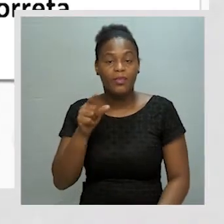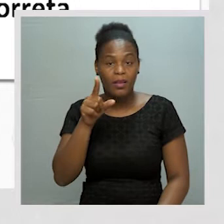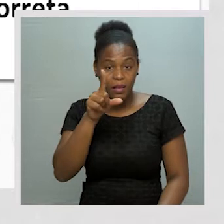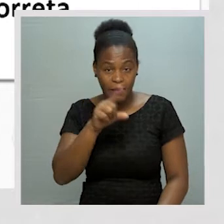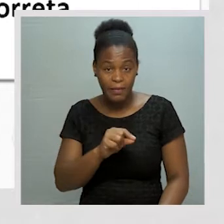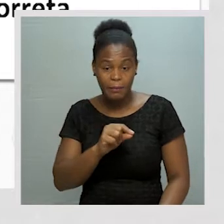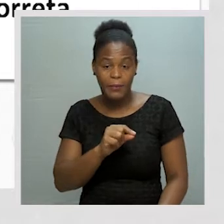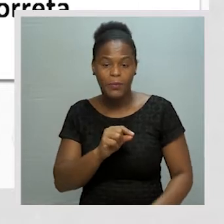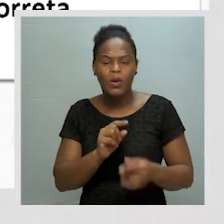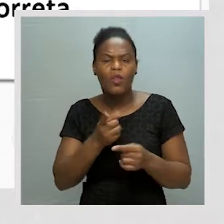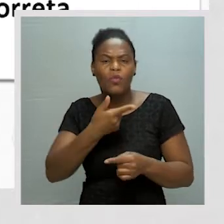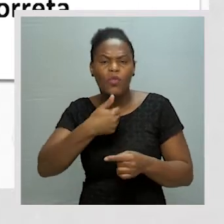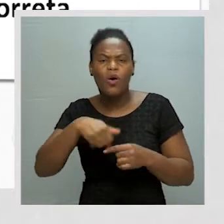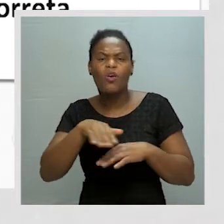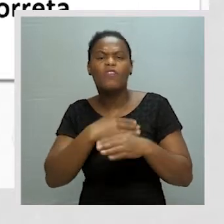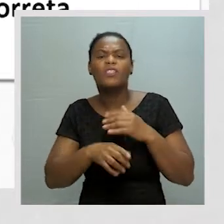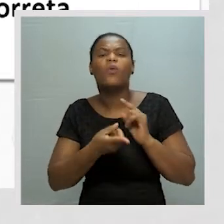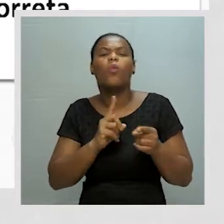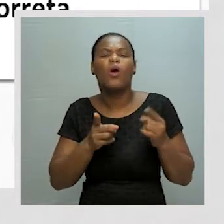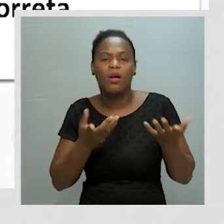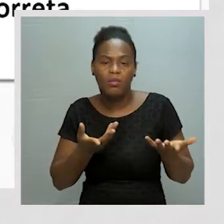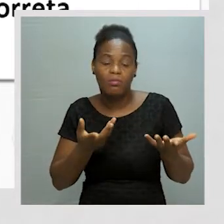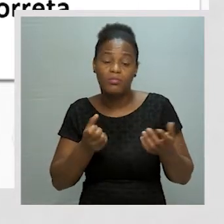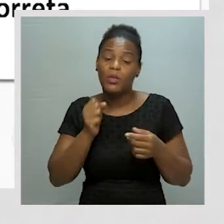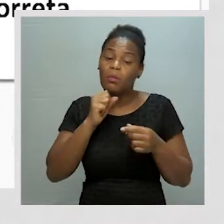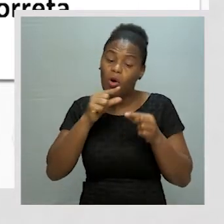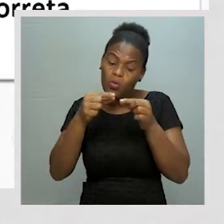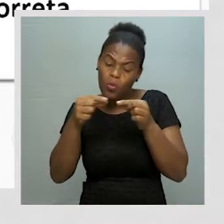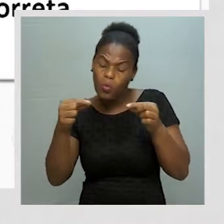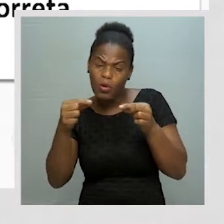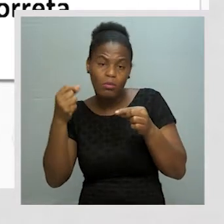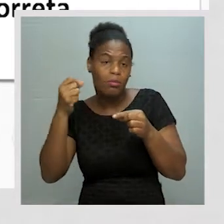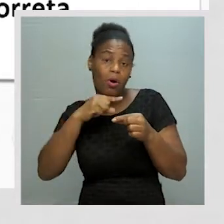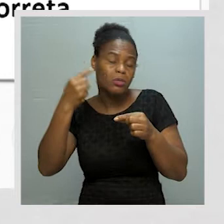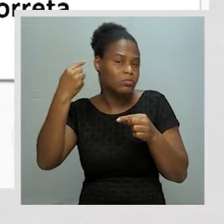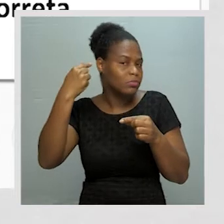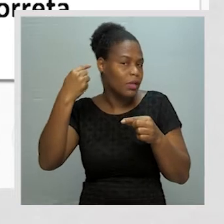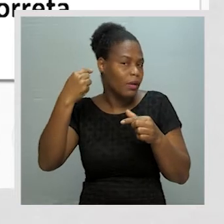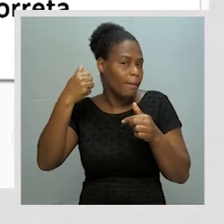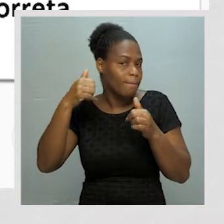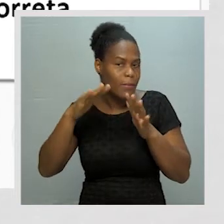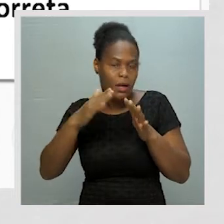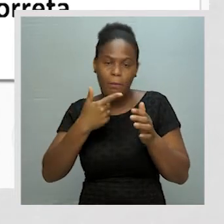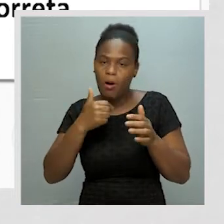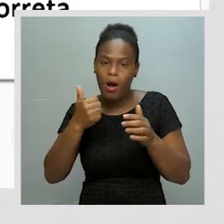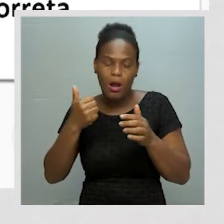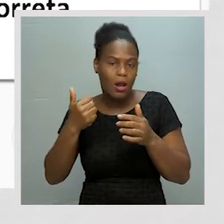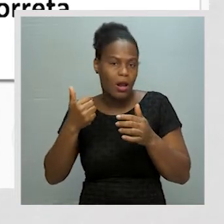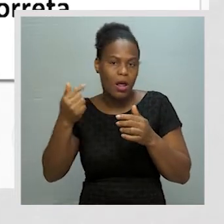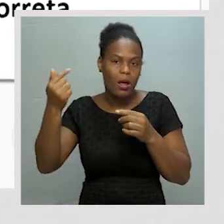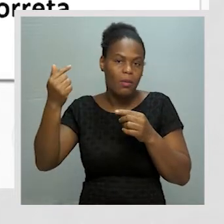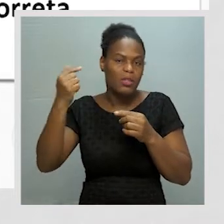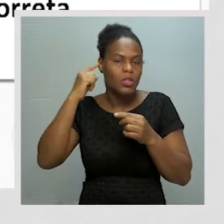E, o que é que devemos fazer? Podemos usar cotonete, sim. Mas, não é preciso. Nós devemos